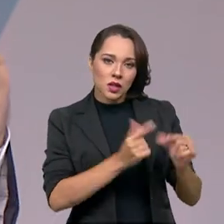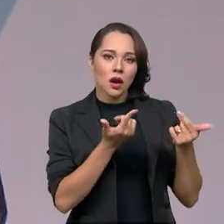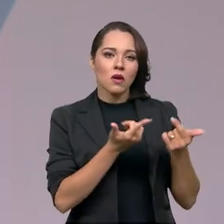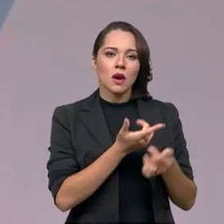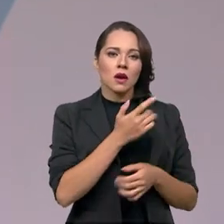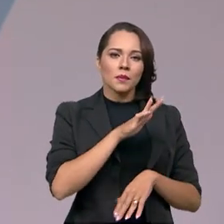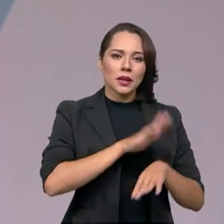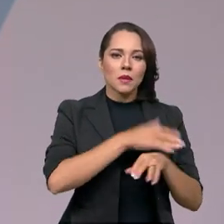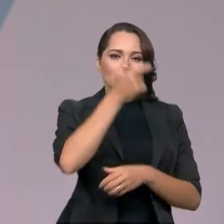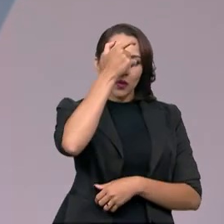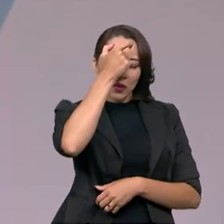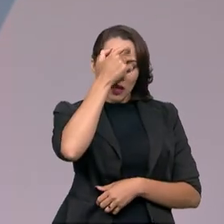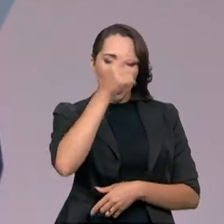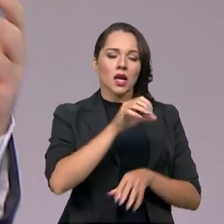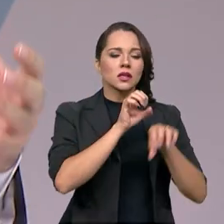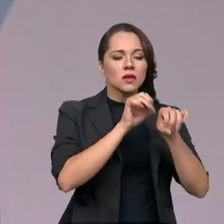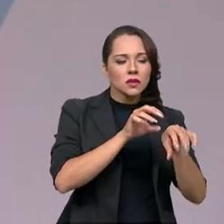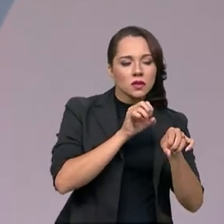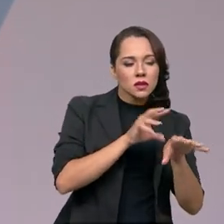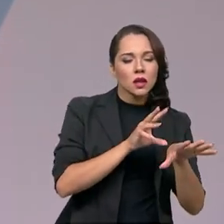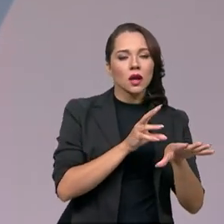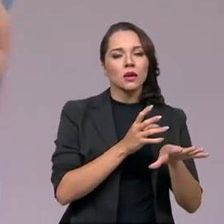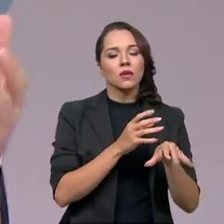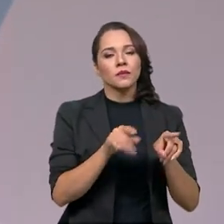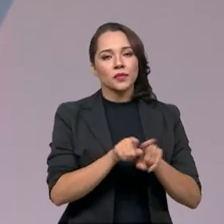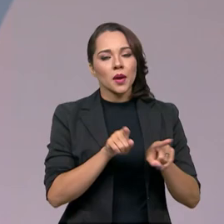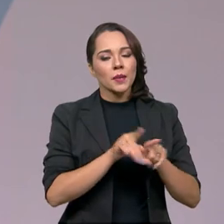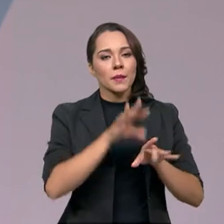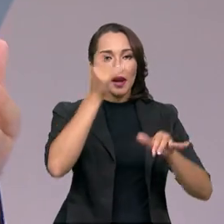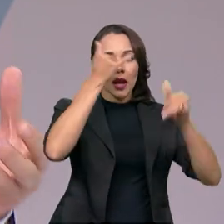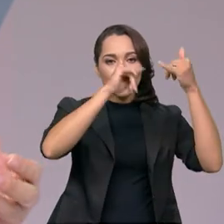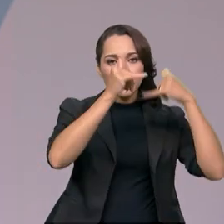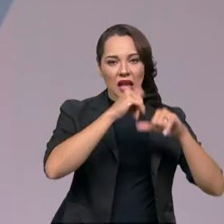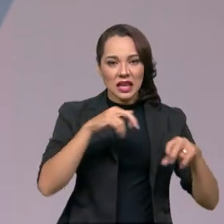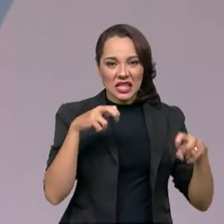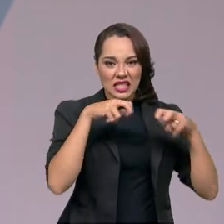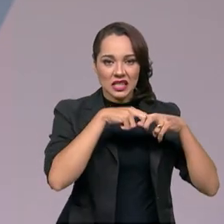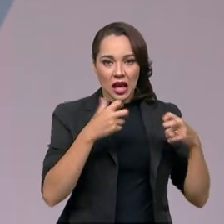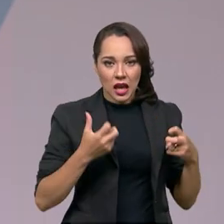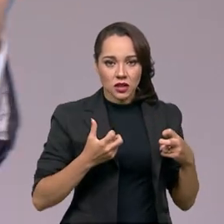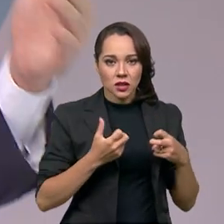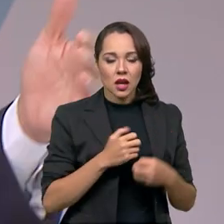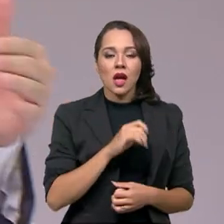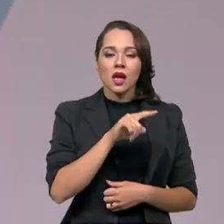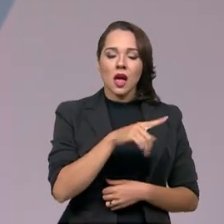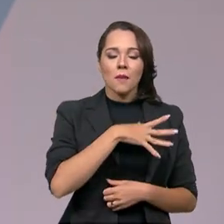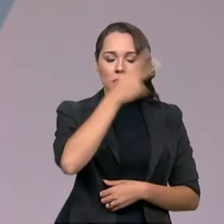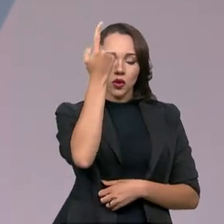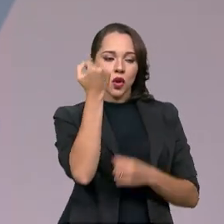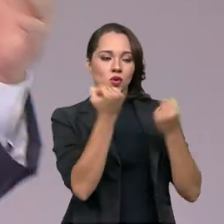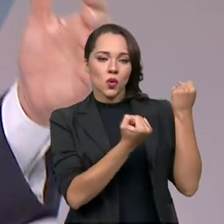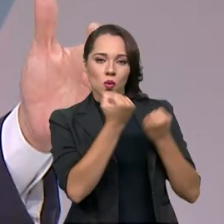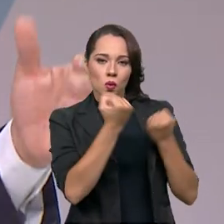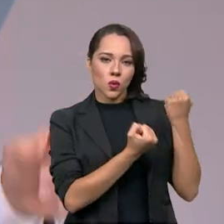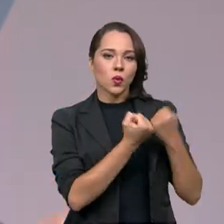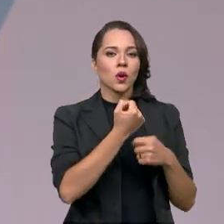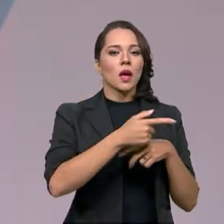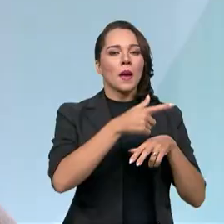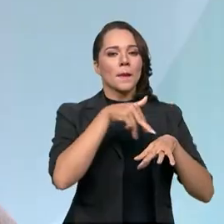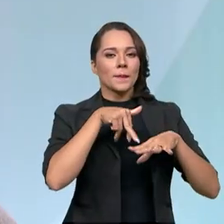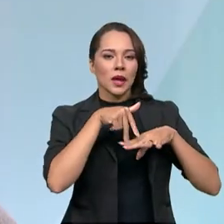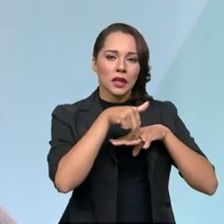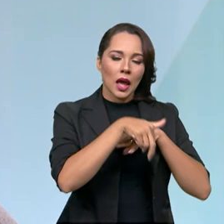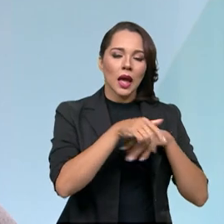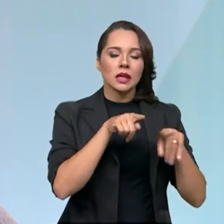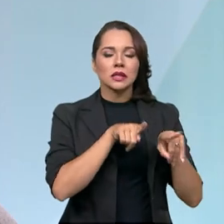conscientização, com a educação, com a prevenção desses acidentes em termos de condutores, pedestres, ciclistas?